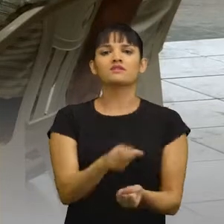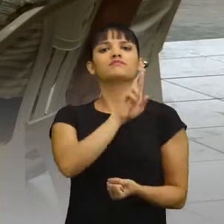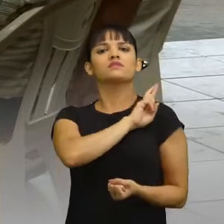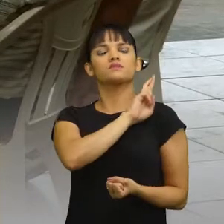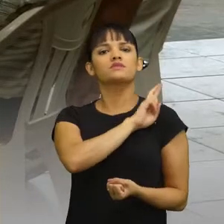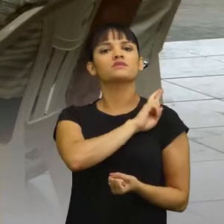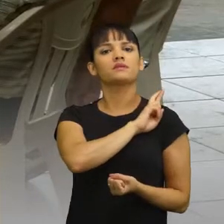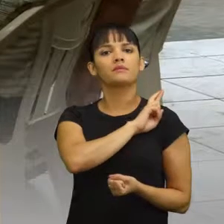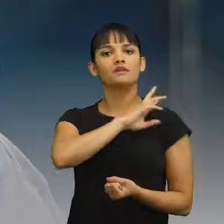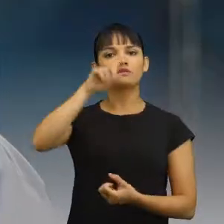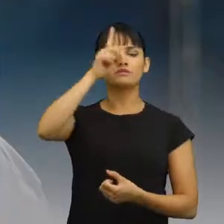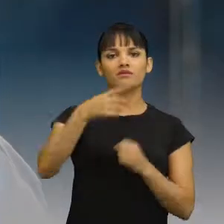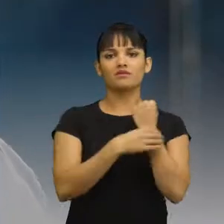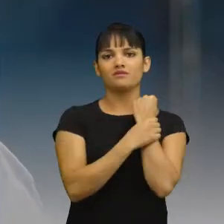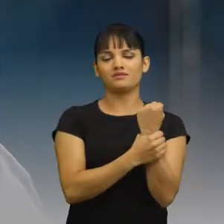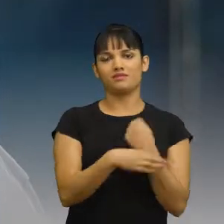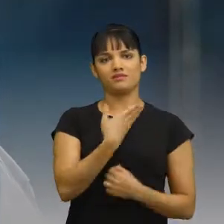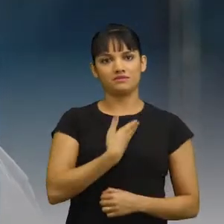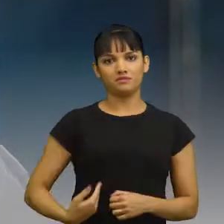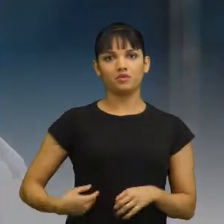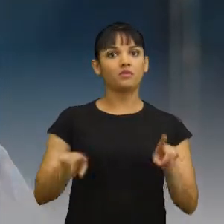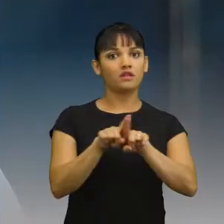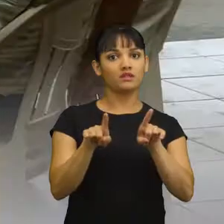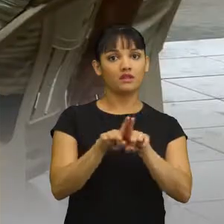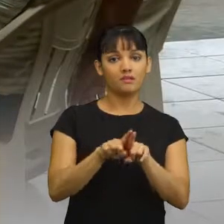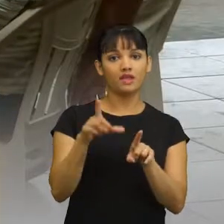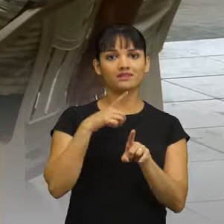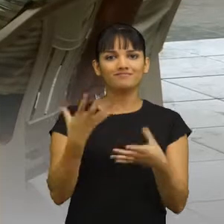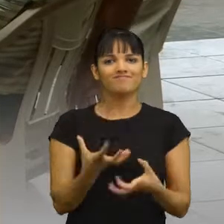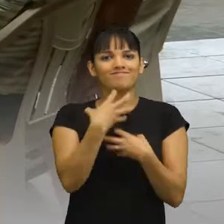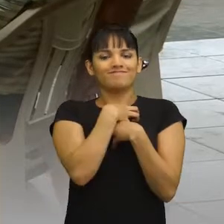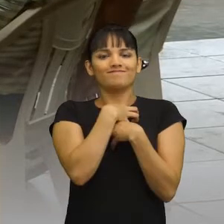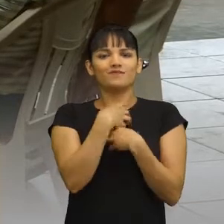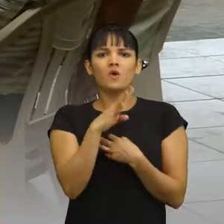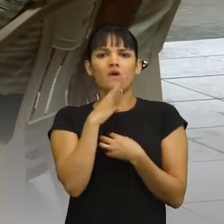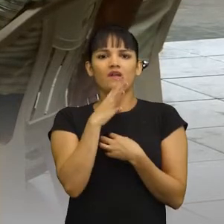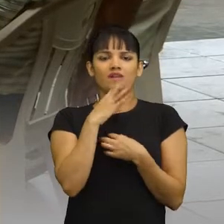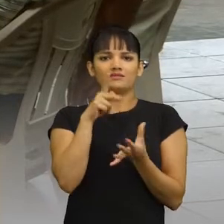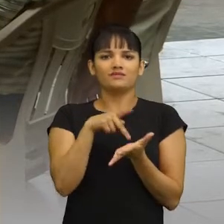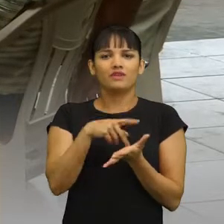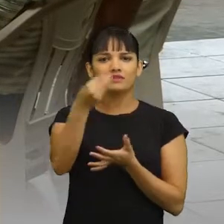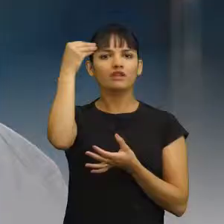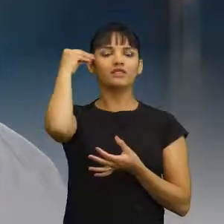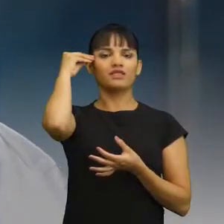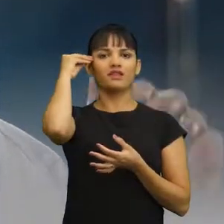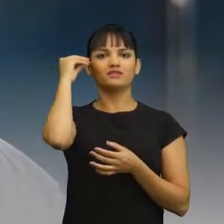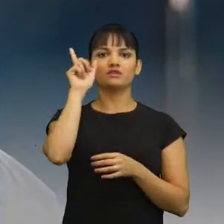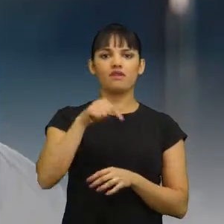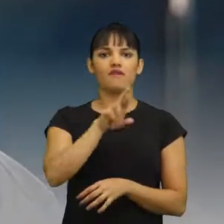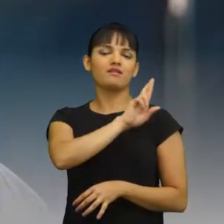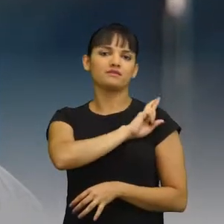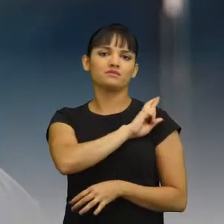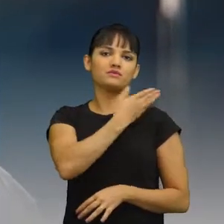responsabilidade de comandar a segurança pública e ao mesmo tempo que tenha sensibilidade para compreender que é